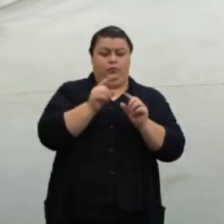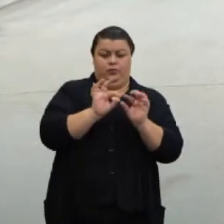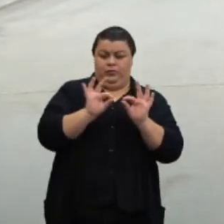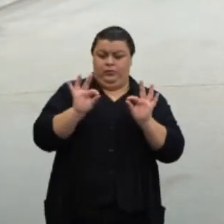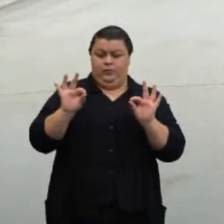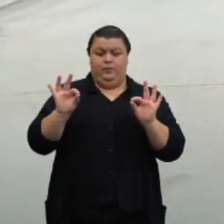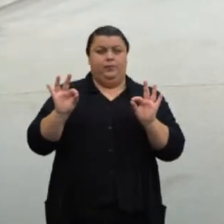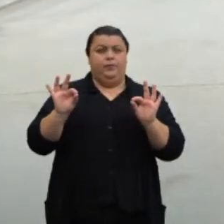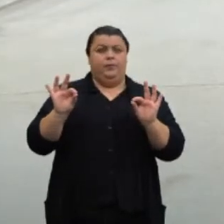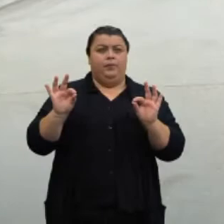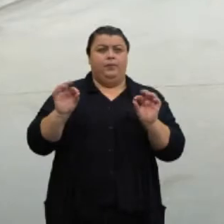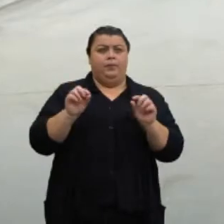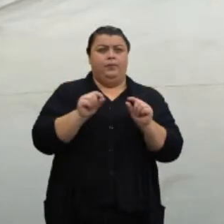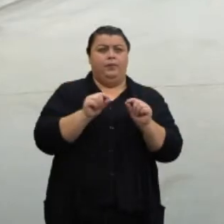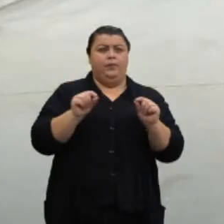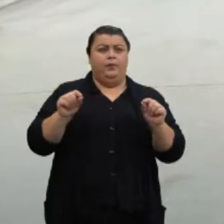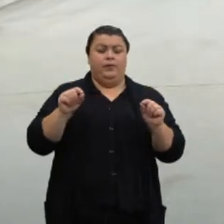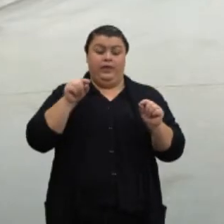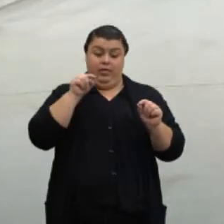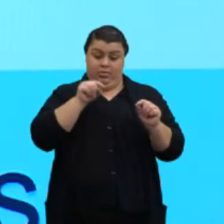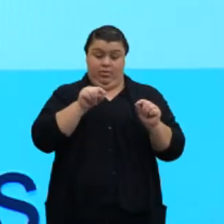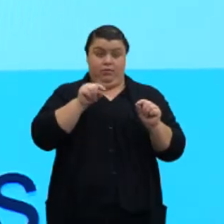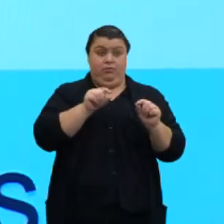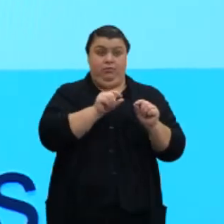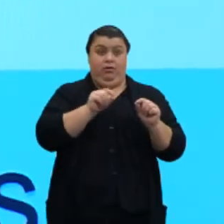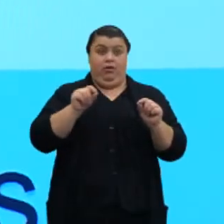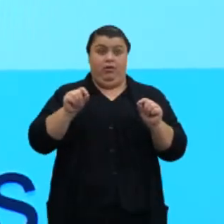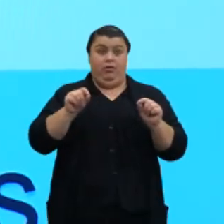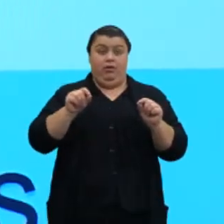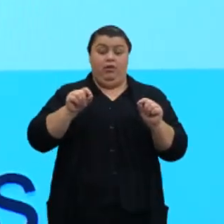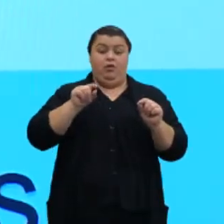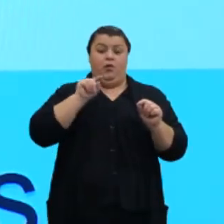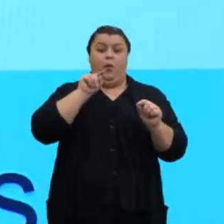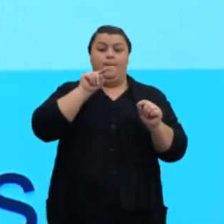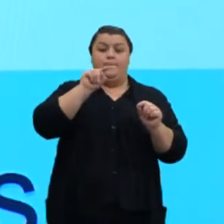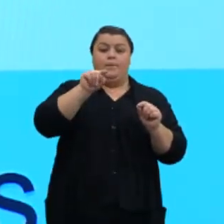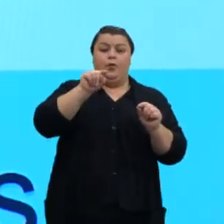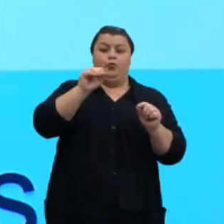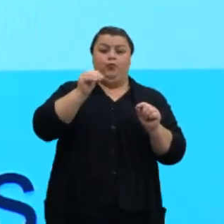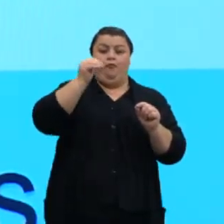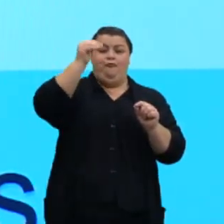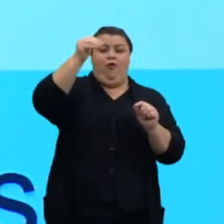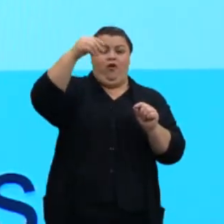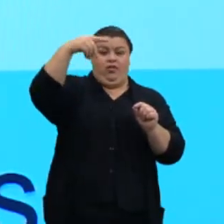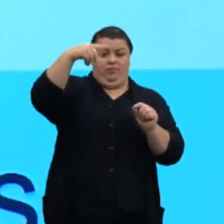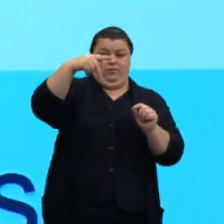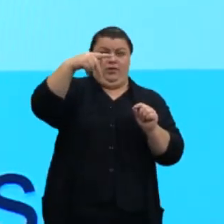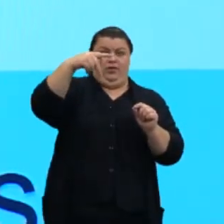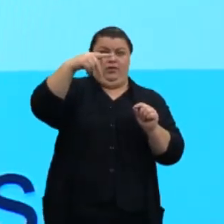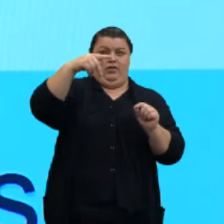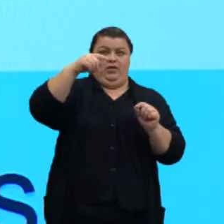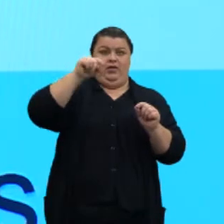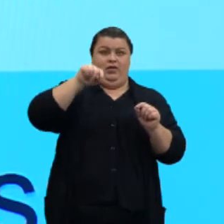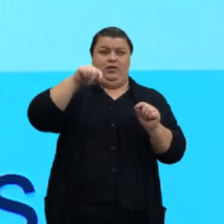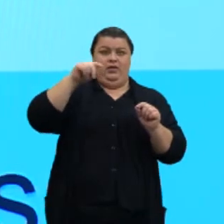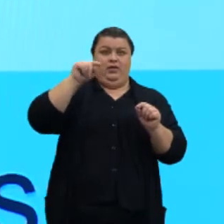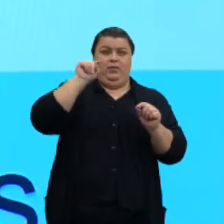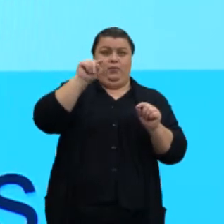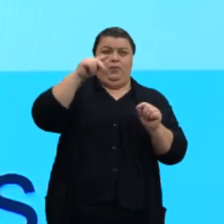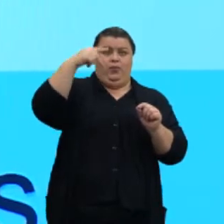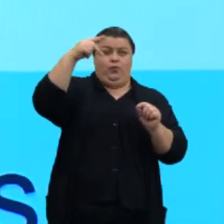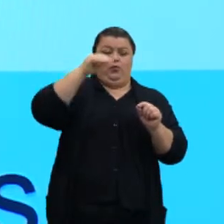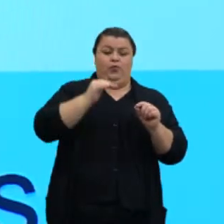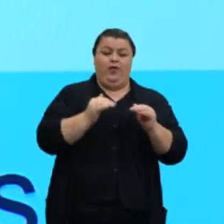e nesta reta eu tenho um ponto fora dela. Então, esse ponto fora da